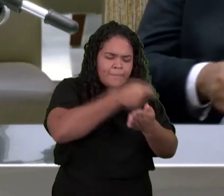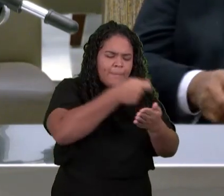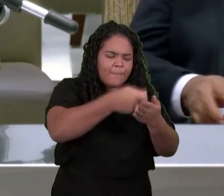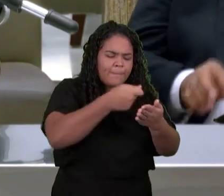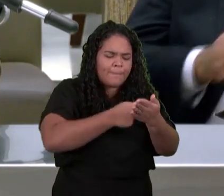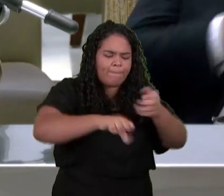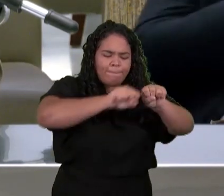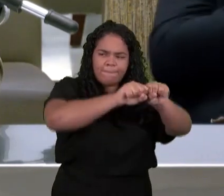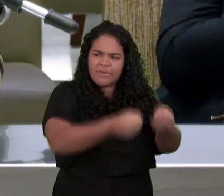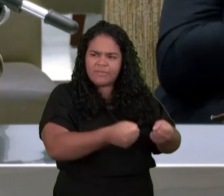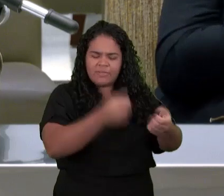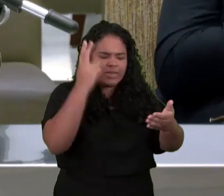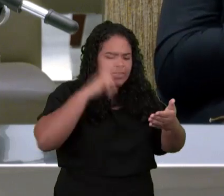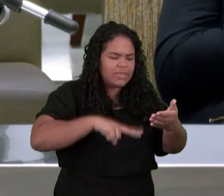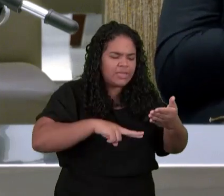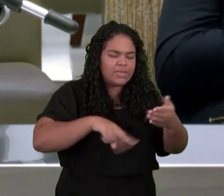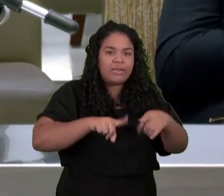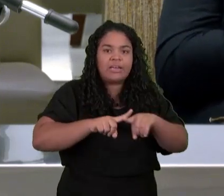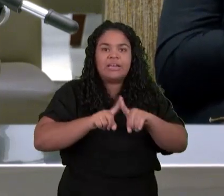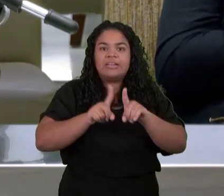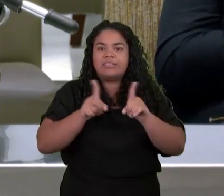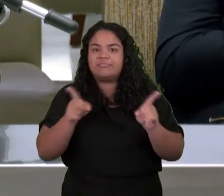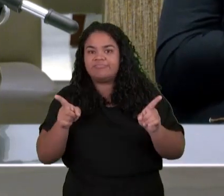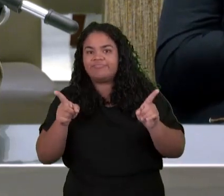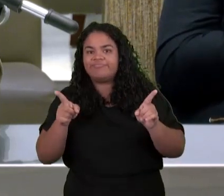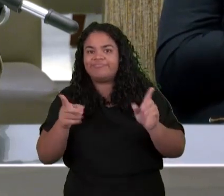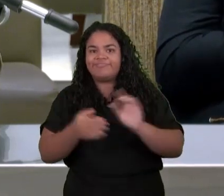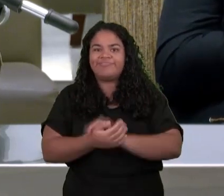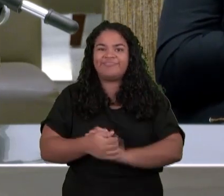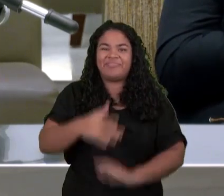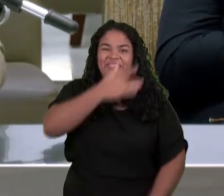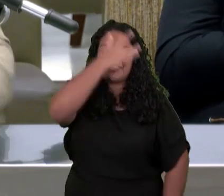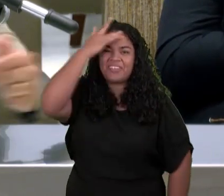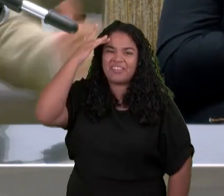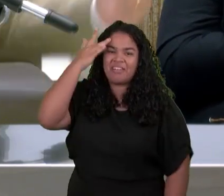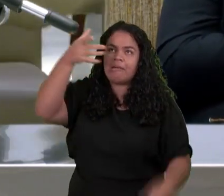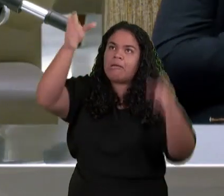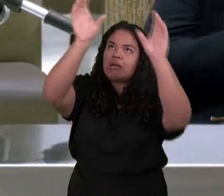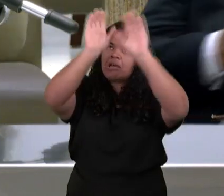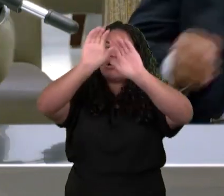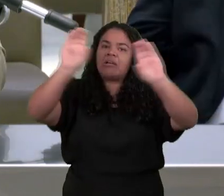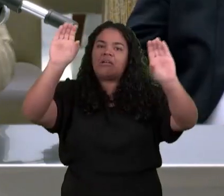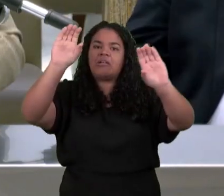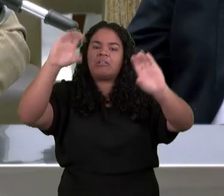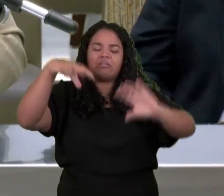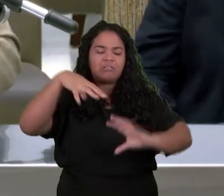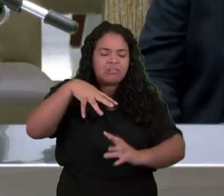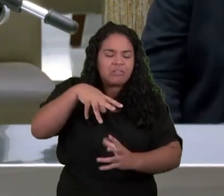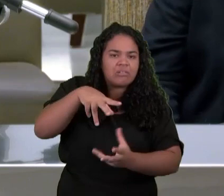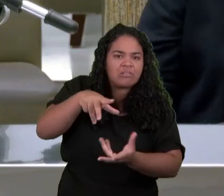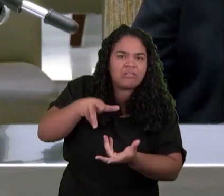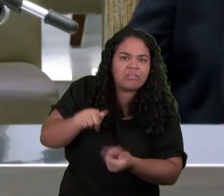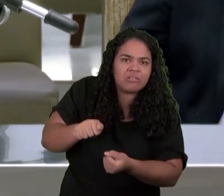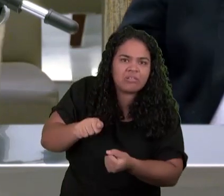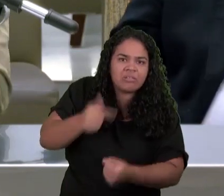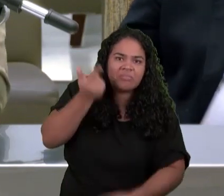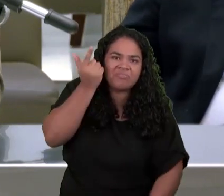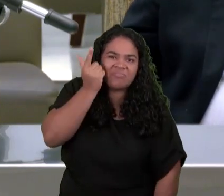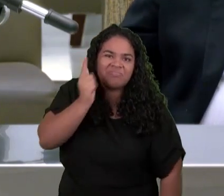Onde Nem Nem Nem debaixo Fazia o que